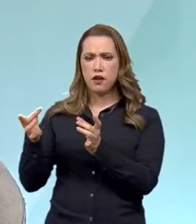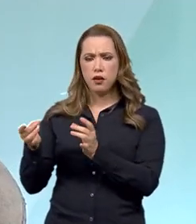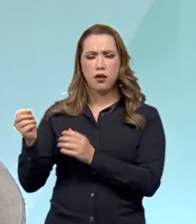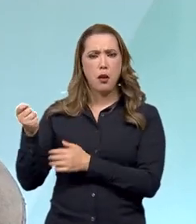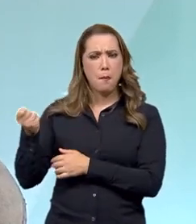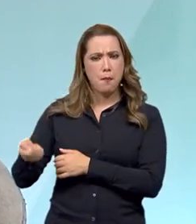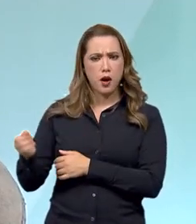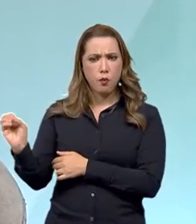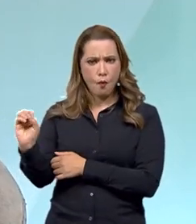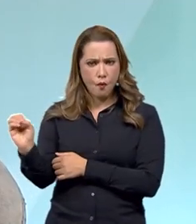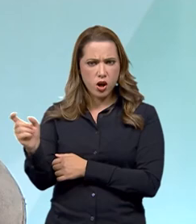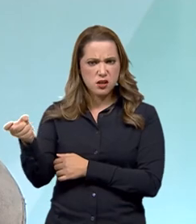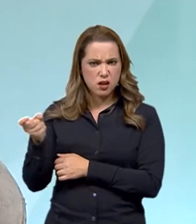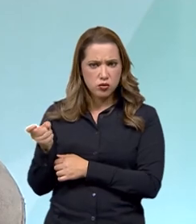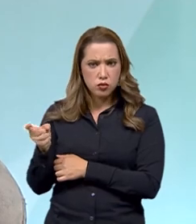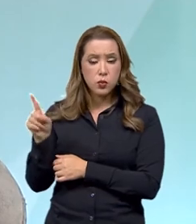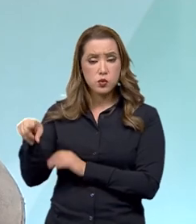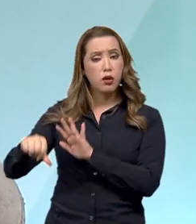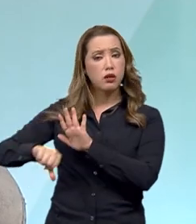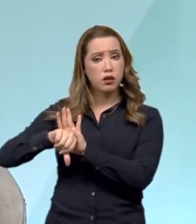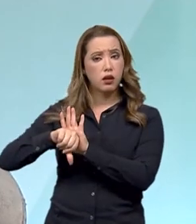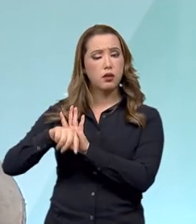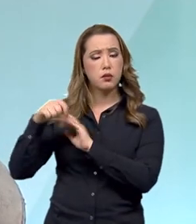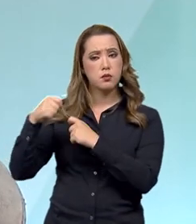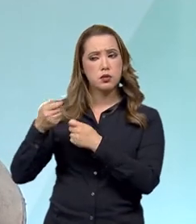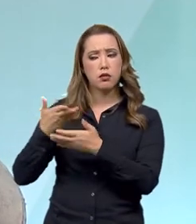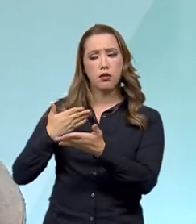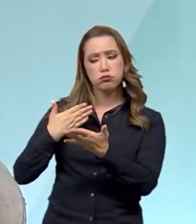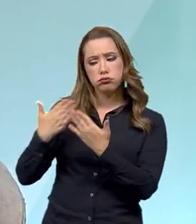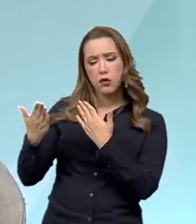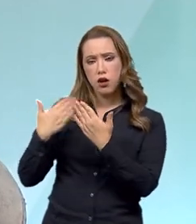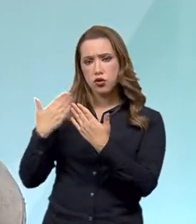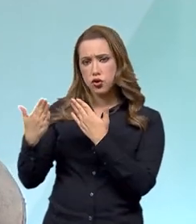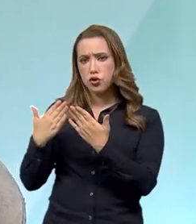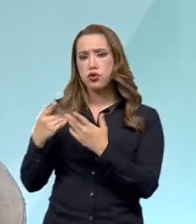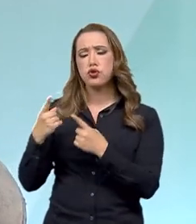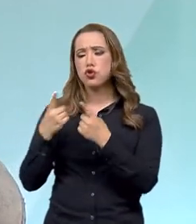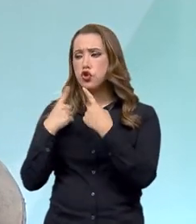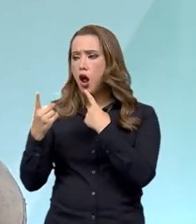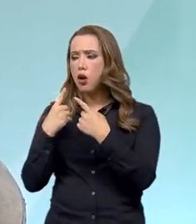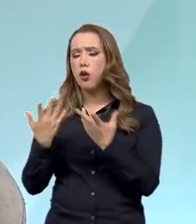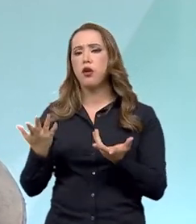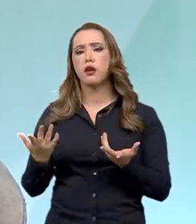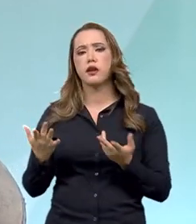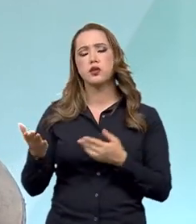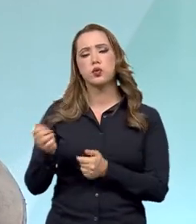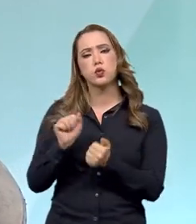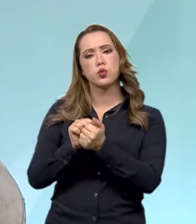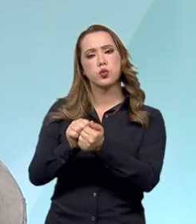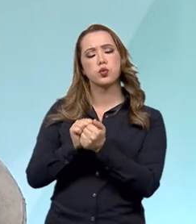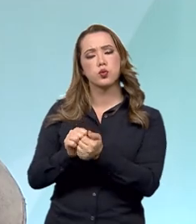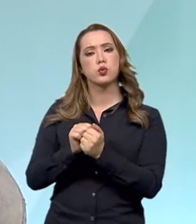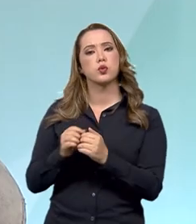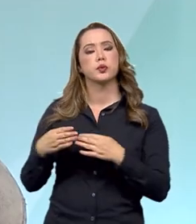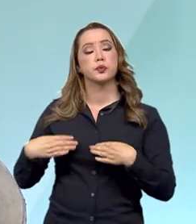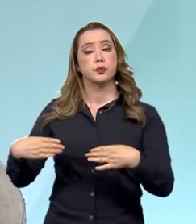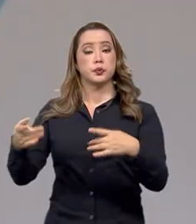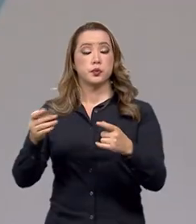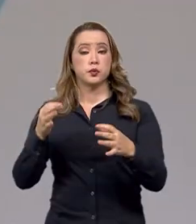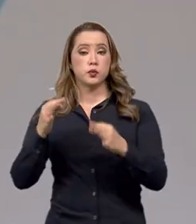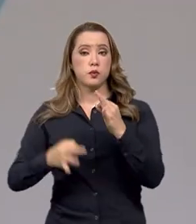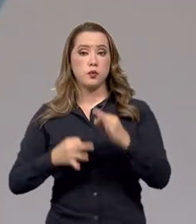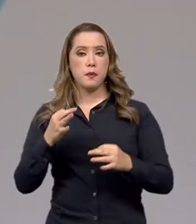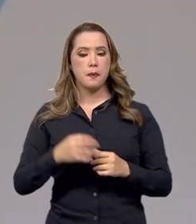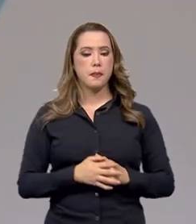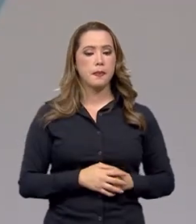uma atuação junto, uma conversa, um diálogo para a gente poder ter essa parceria e atuar também junto com Ministério da Justiça. Isso é muito